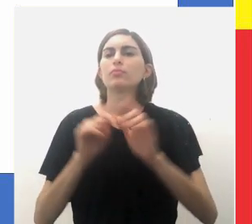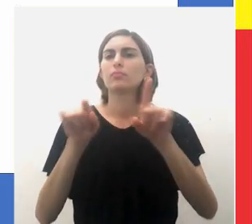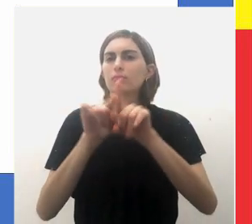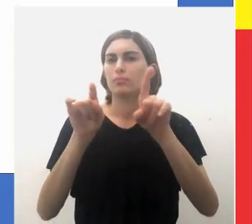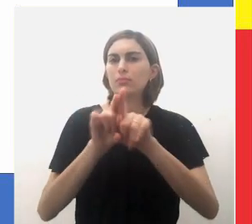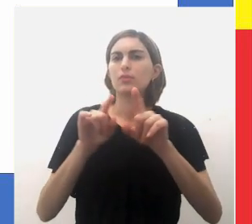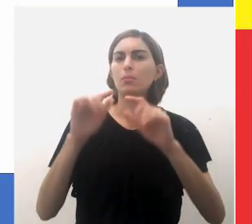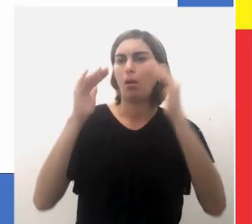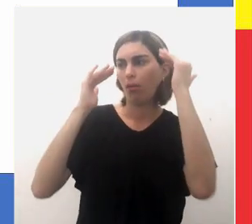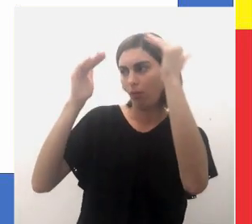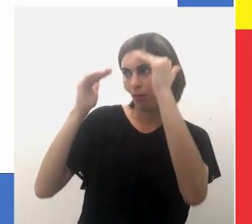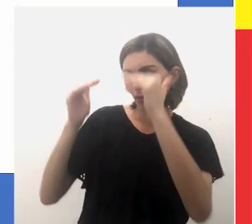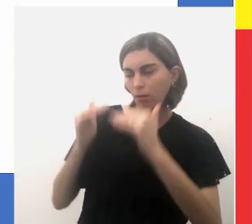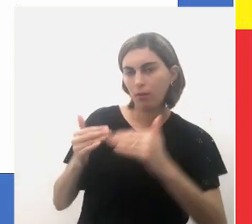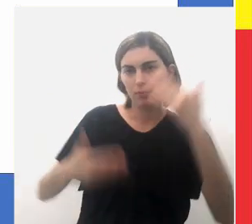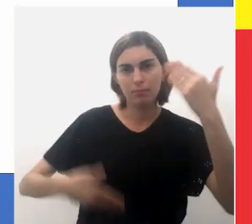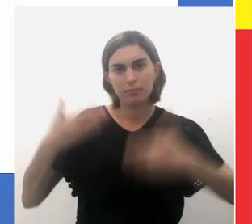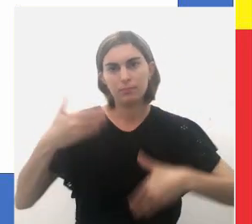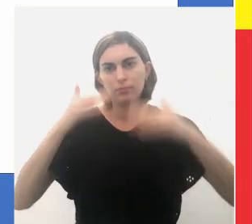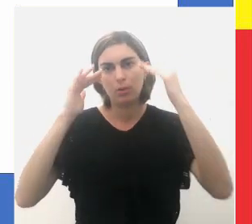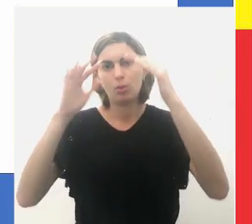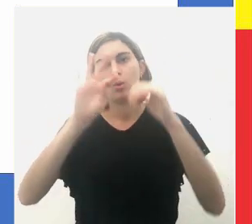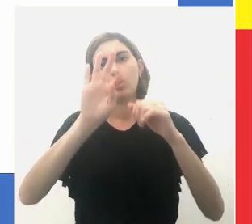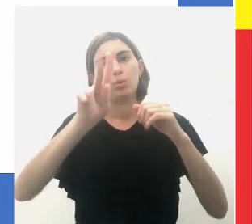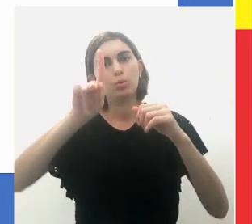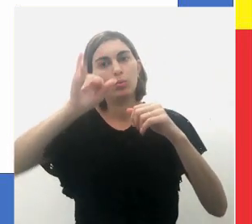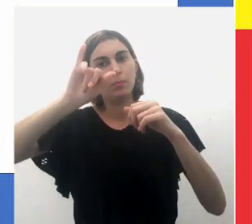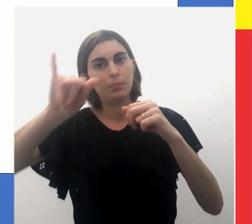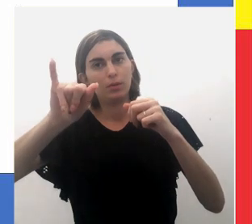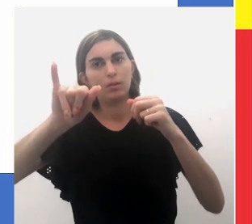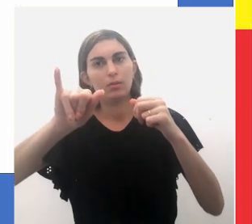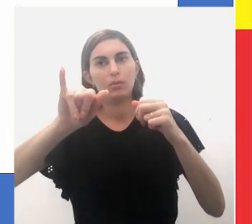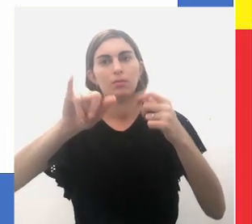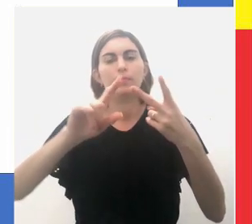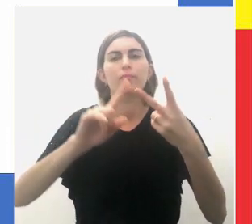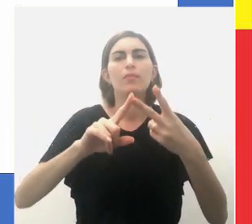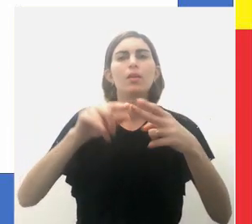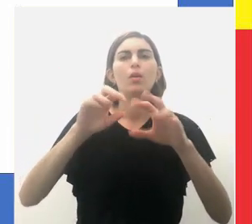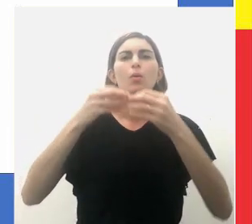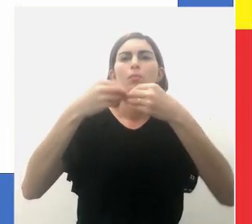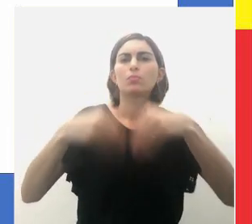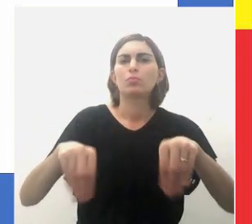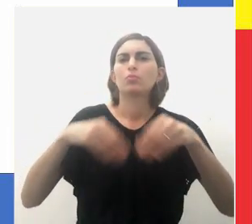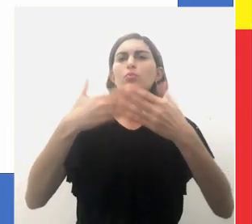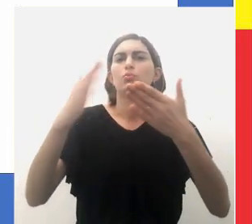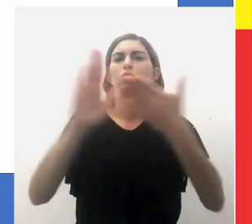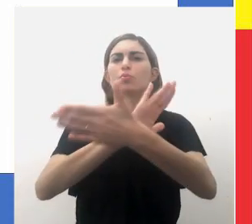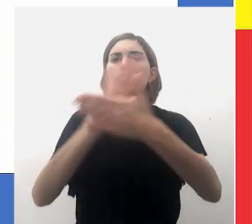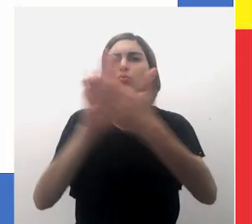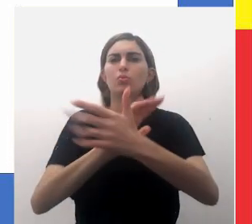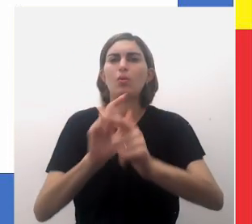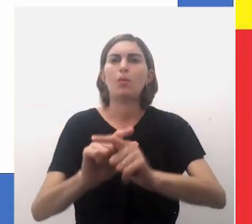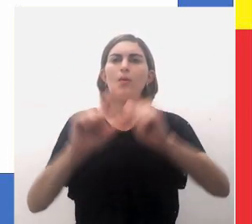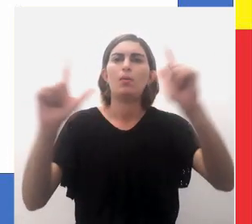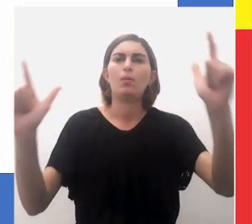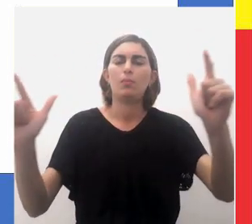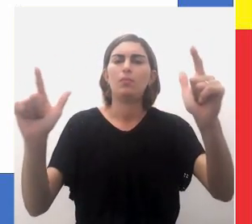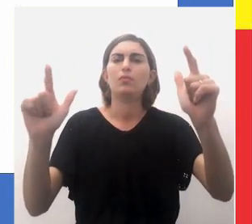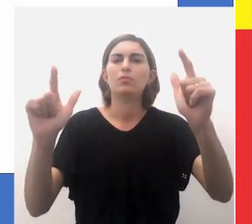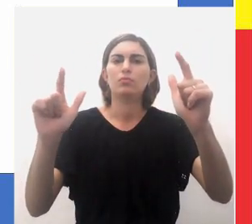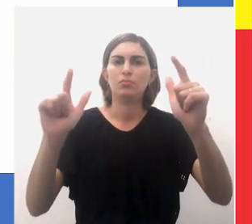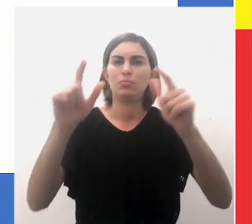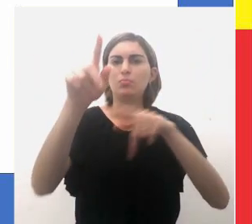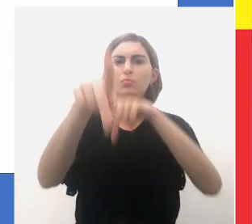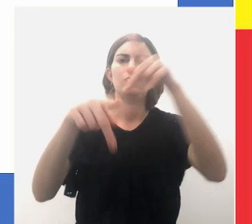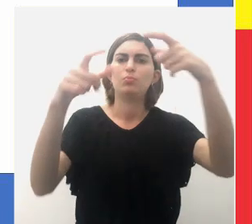E seus subordinados? Tupi causaram a destruição da maior parte